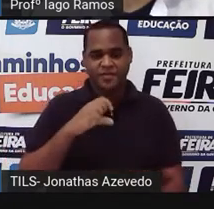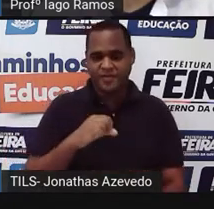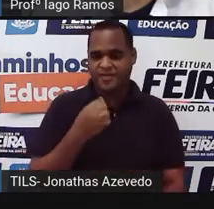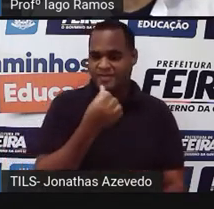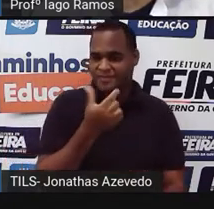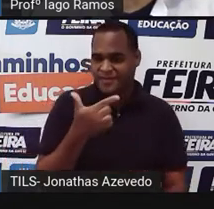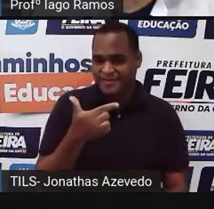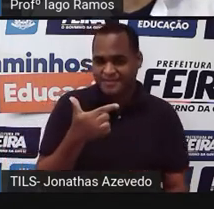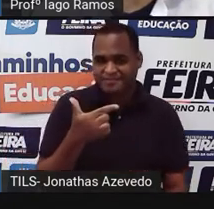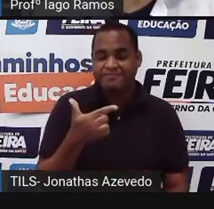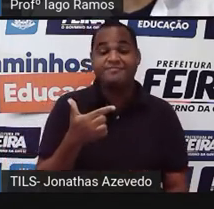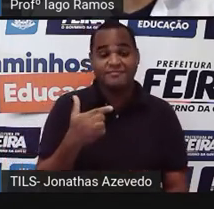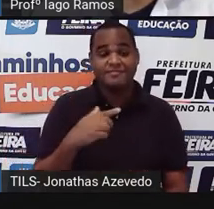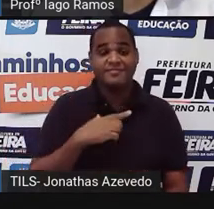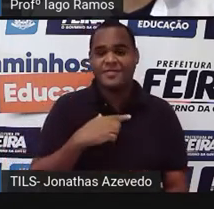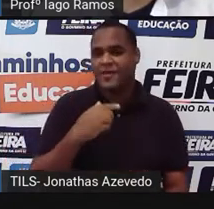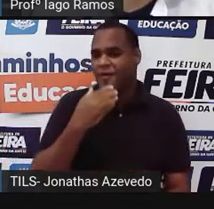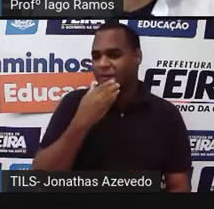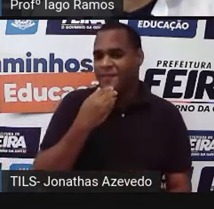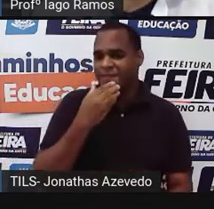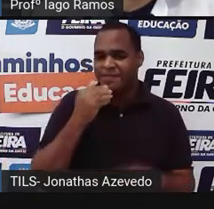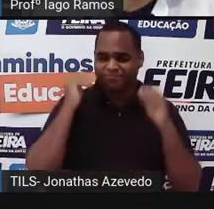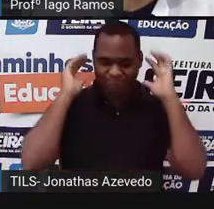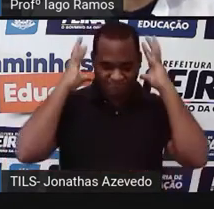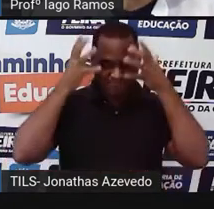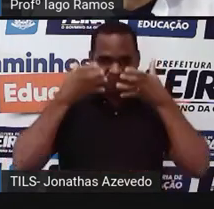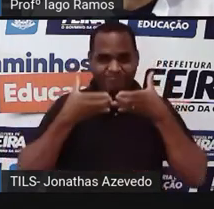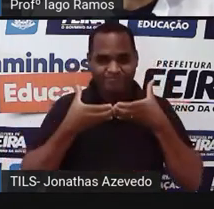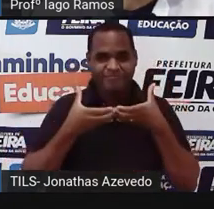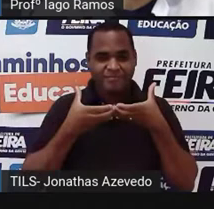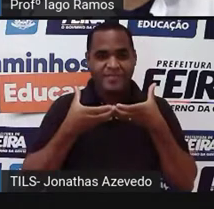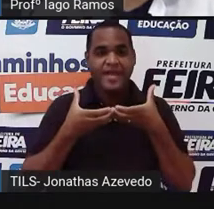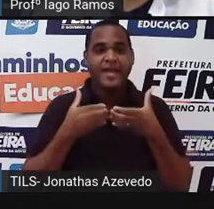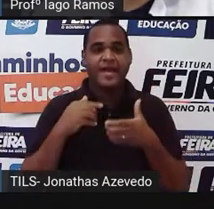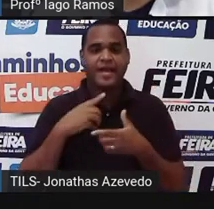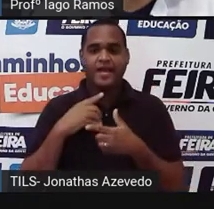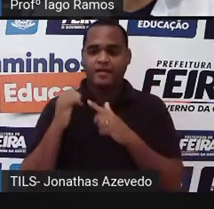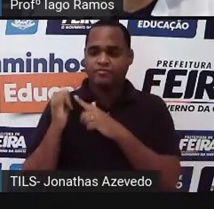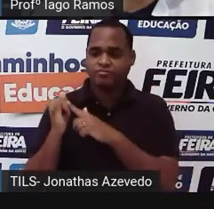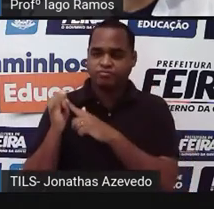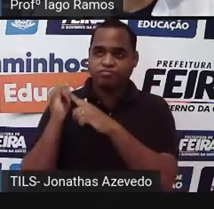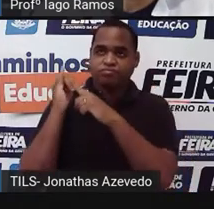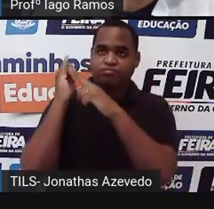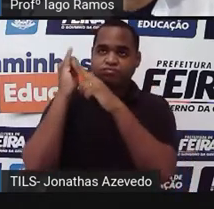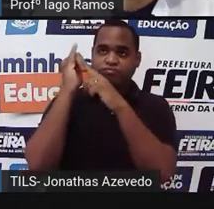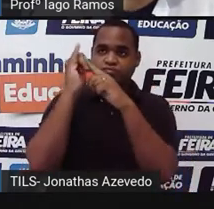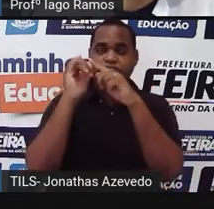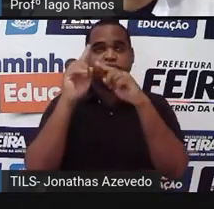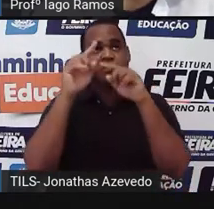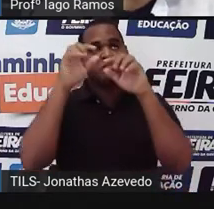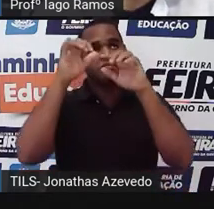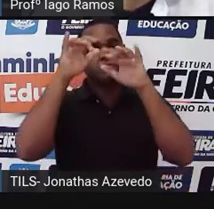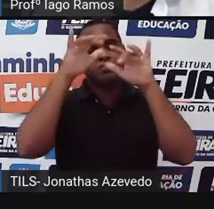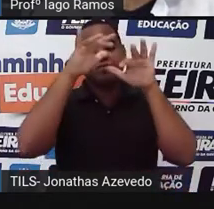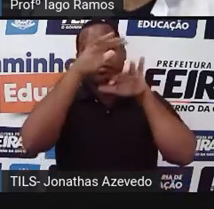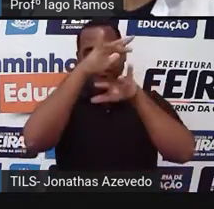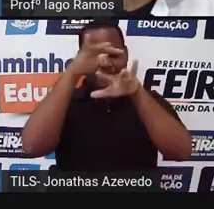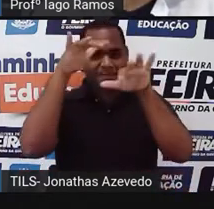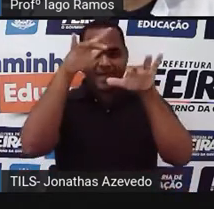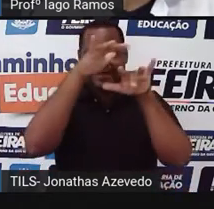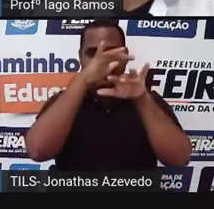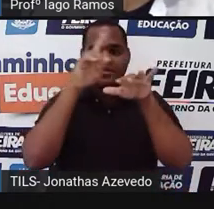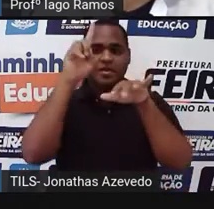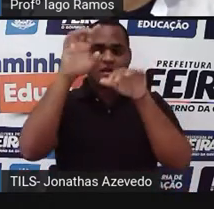um astronauta é enviado para o espaço, tá? Para